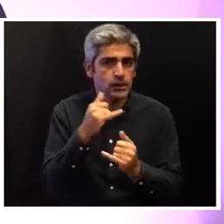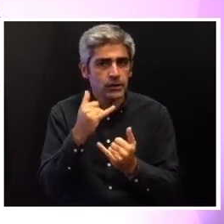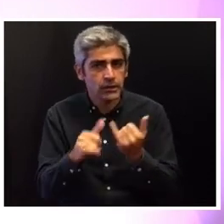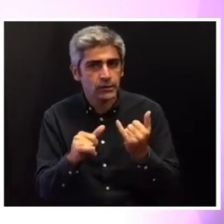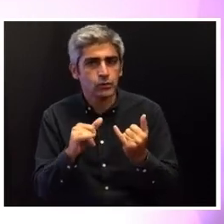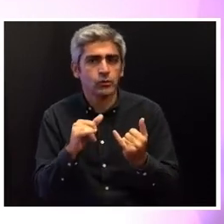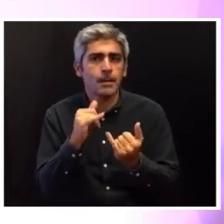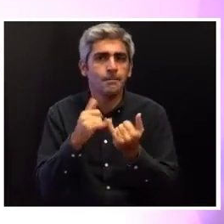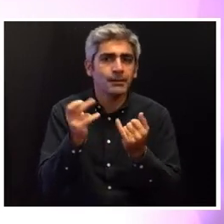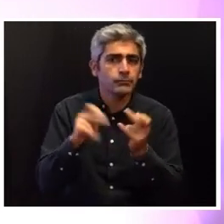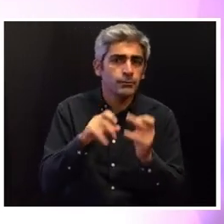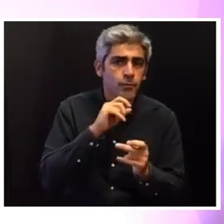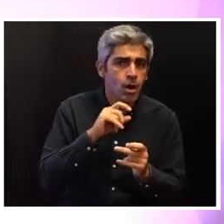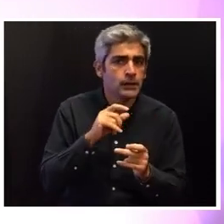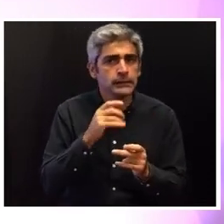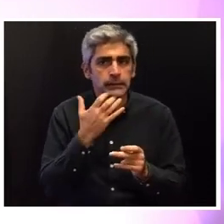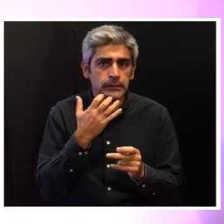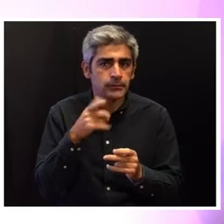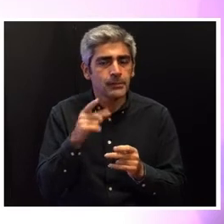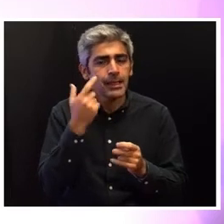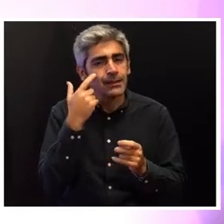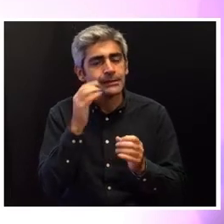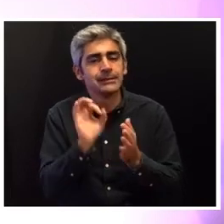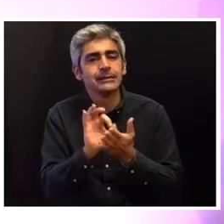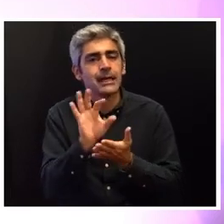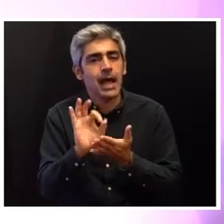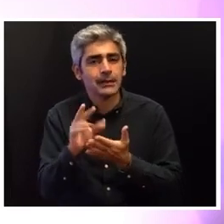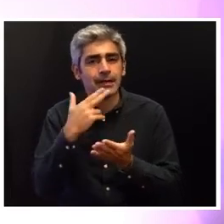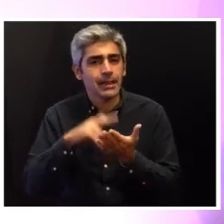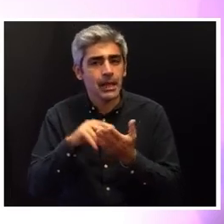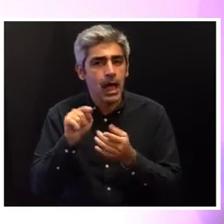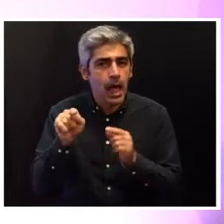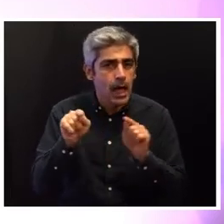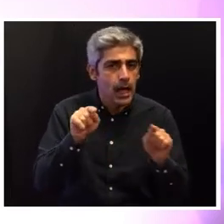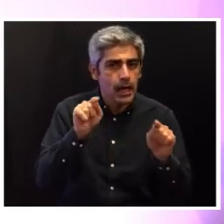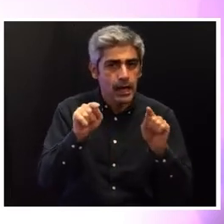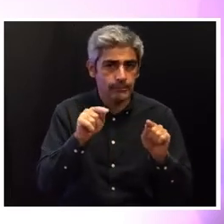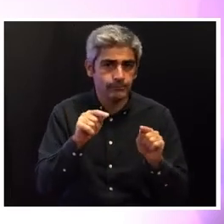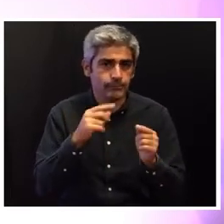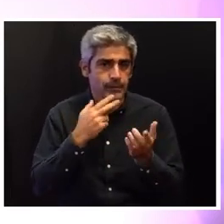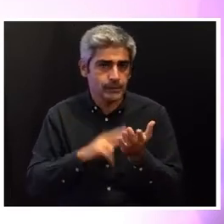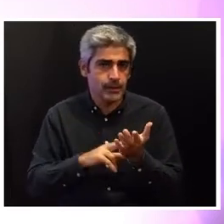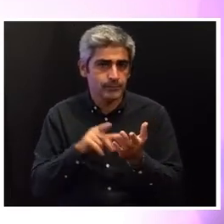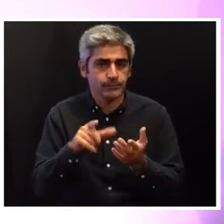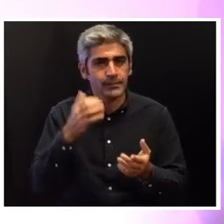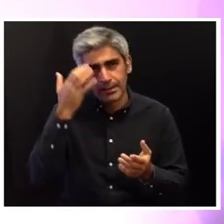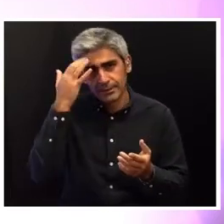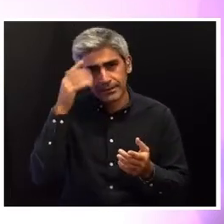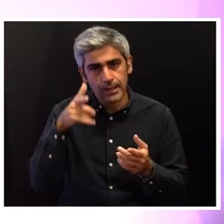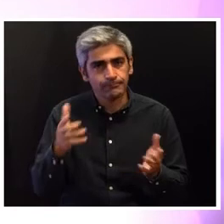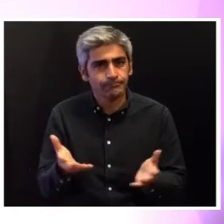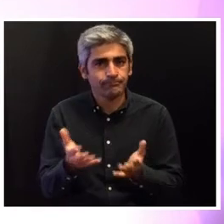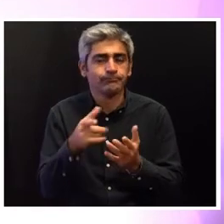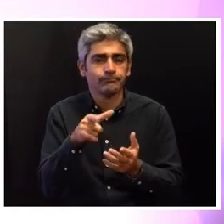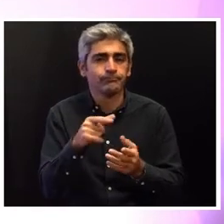ocorrência, sendo a sua atenção aos sinais desta realidade essencial à capacidade de se promover uma